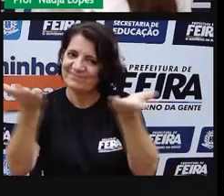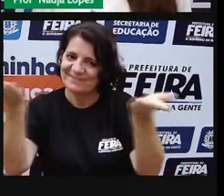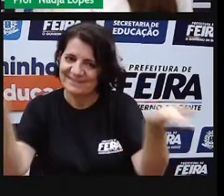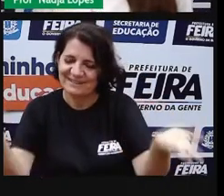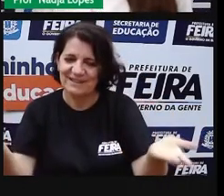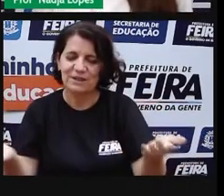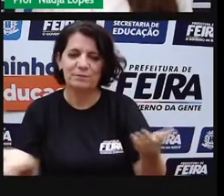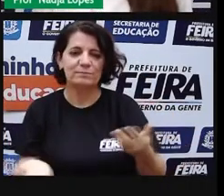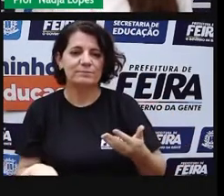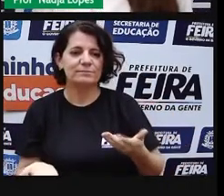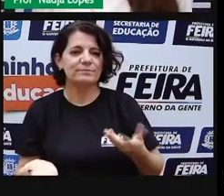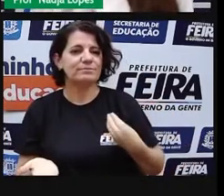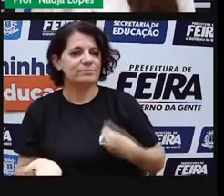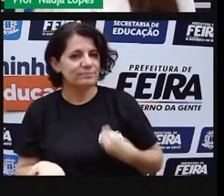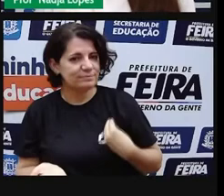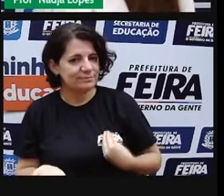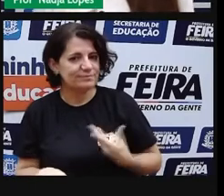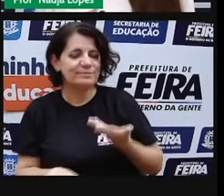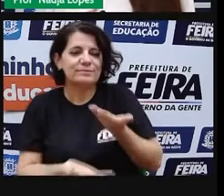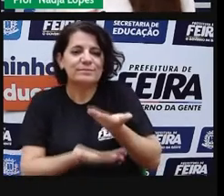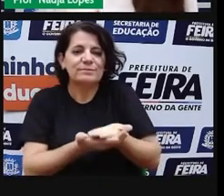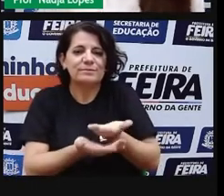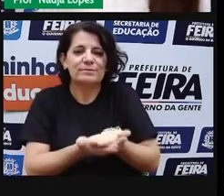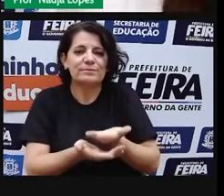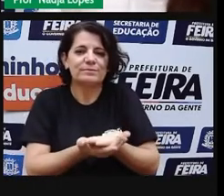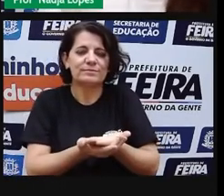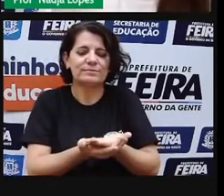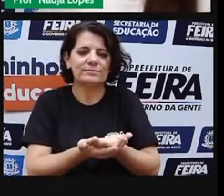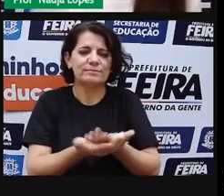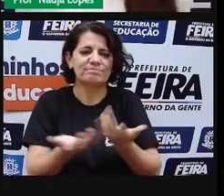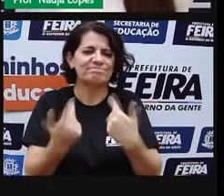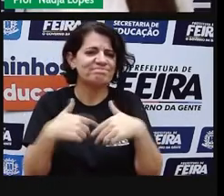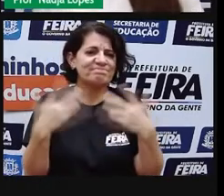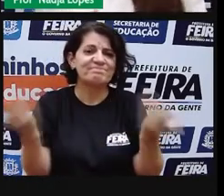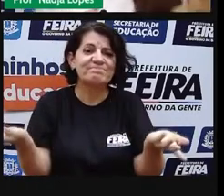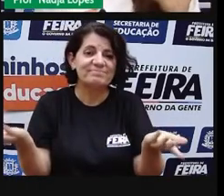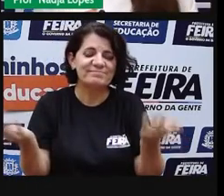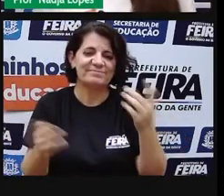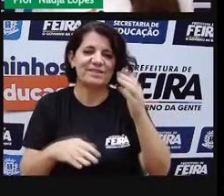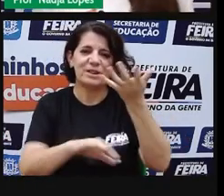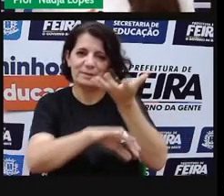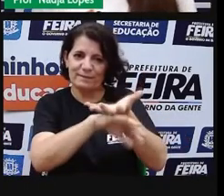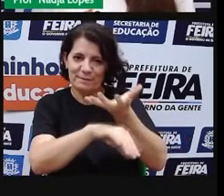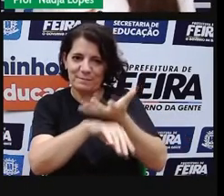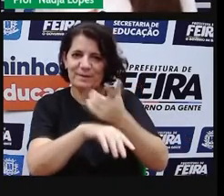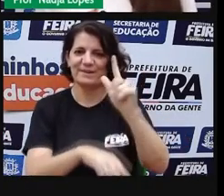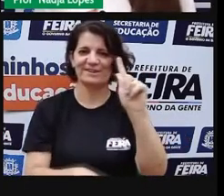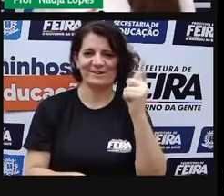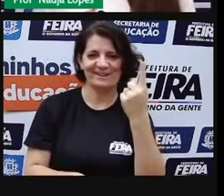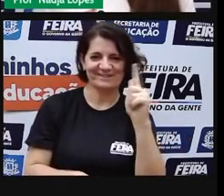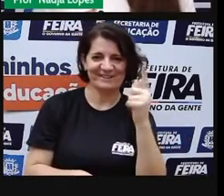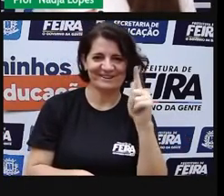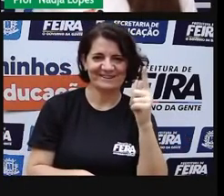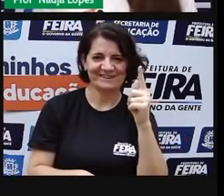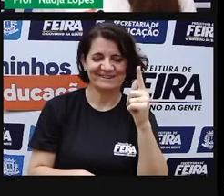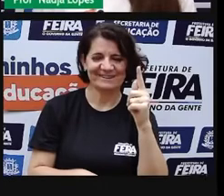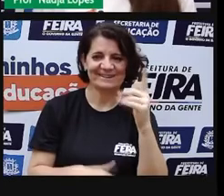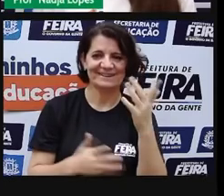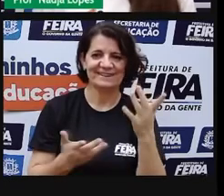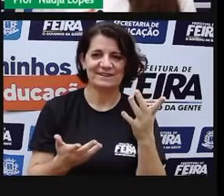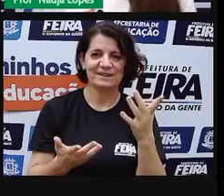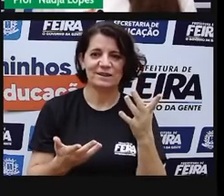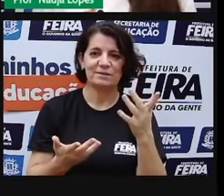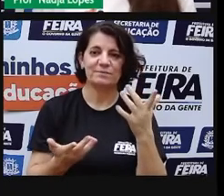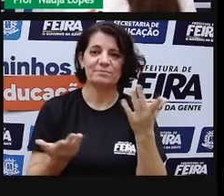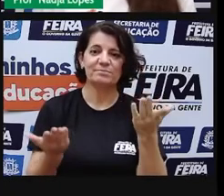aqui para mais uma aula e a nossa aula de hoje é da disciplina Geografia. Na